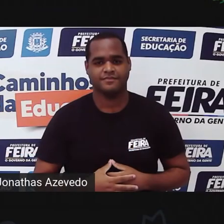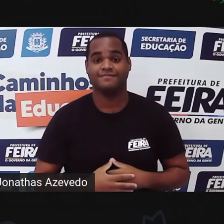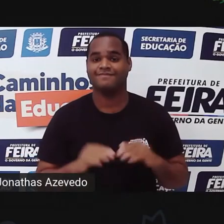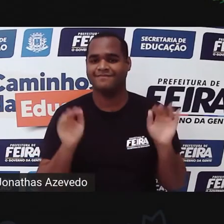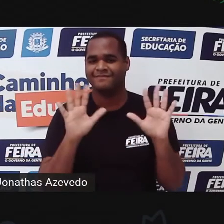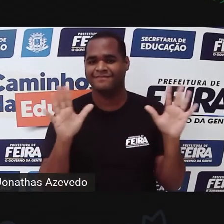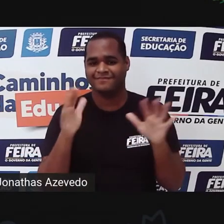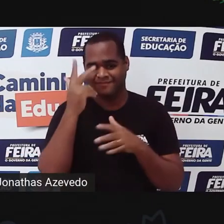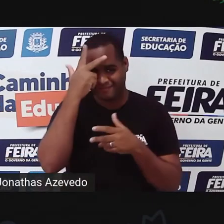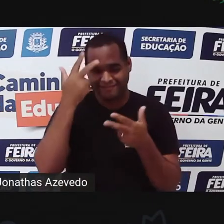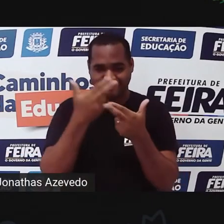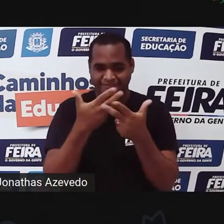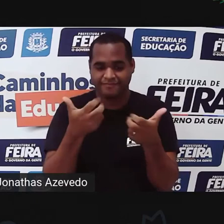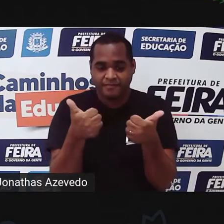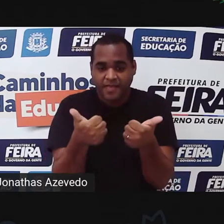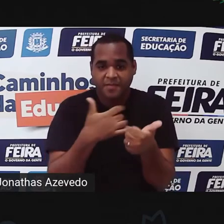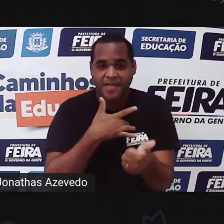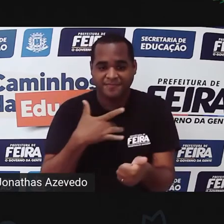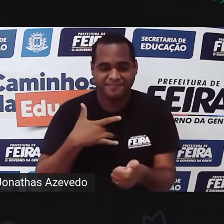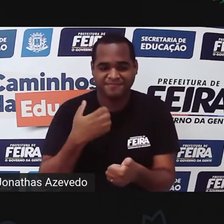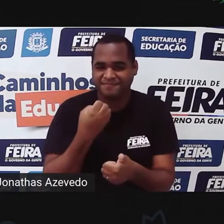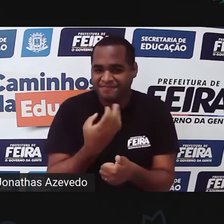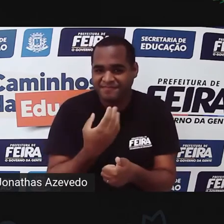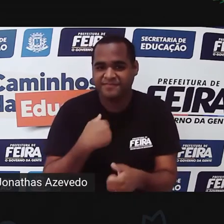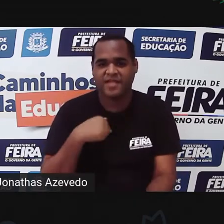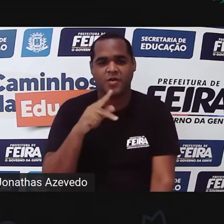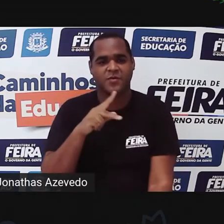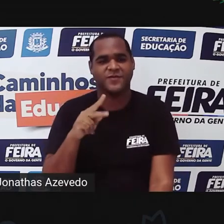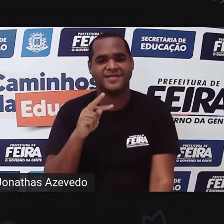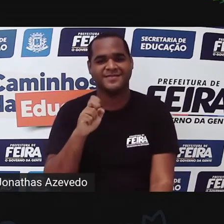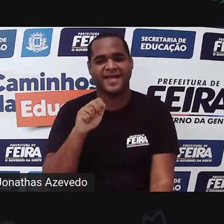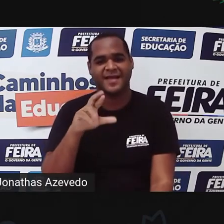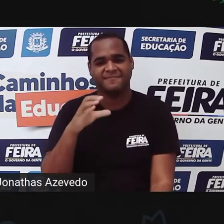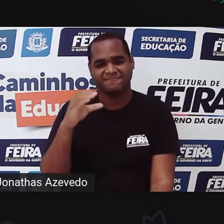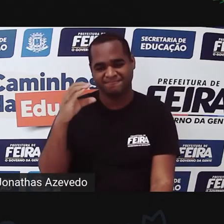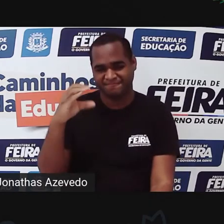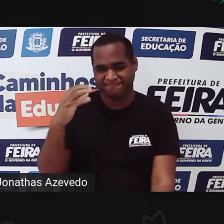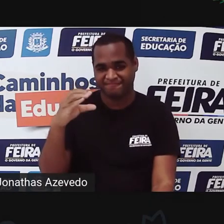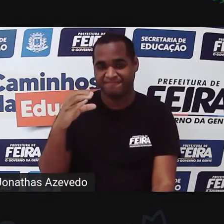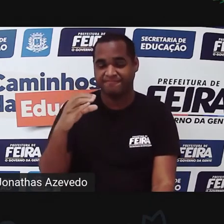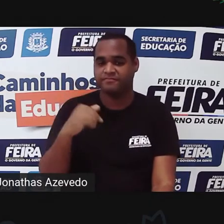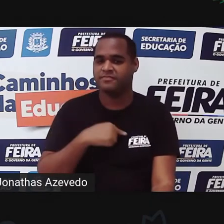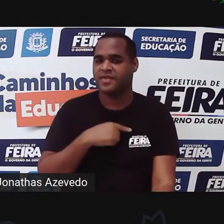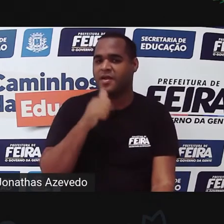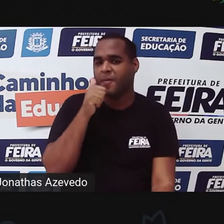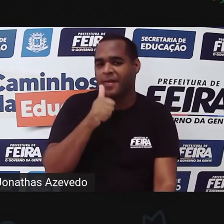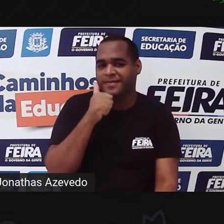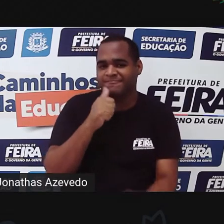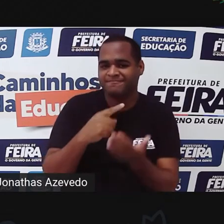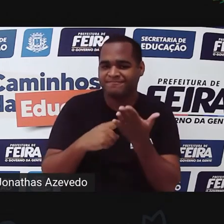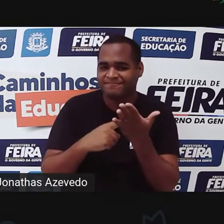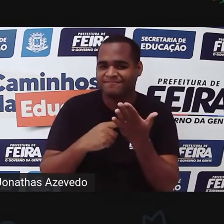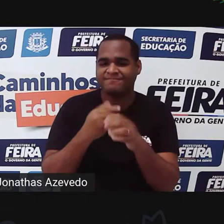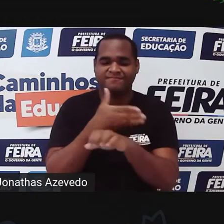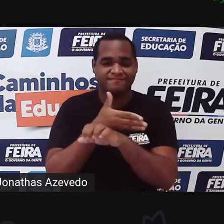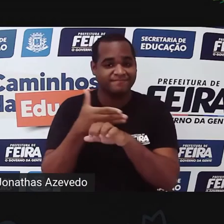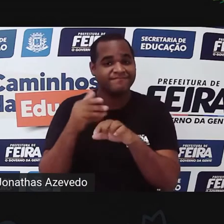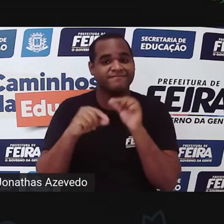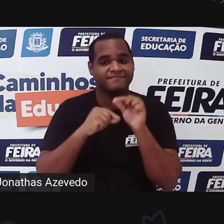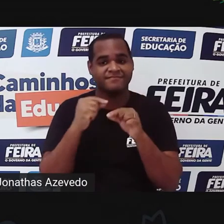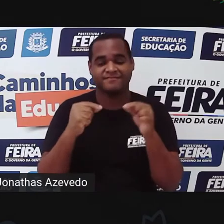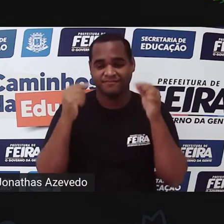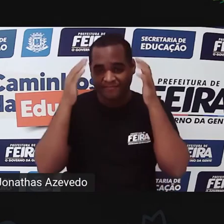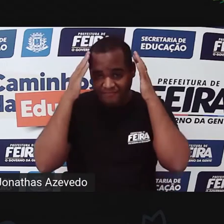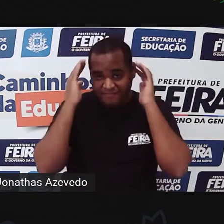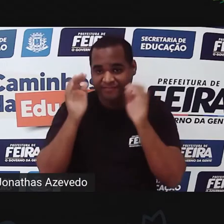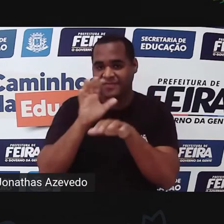Olá pessoal, tudo bem com vocês? Eu sou a professora Taira Santos de Ciências. Sou uma mulher de pele clara, meu cabelo é castanho